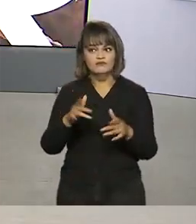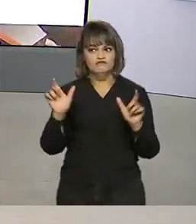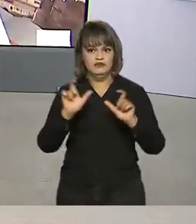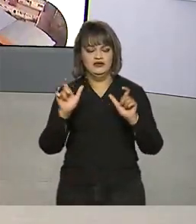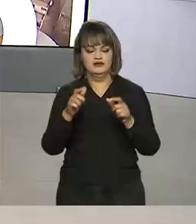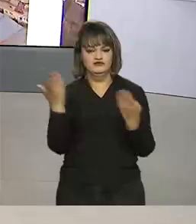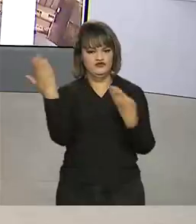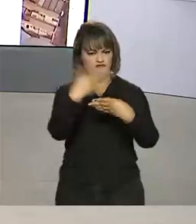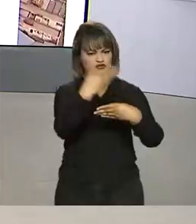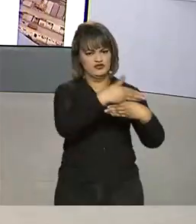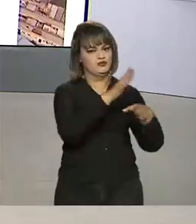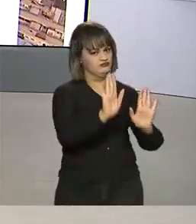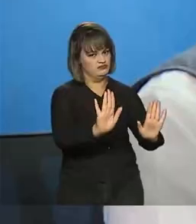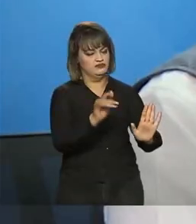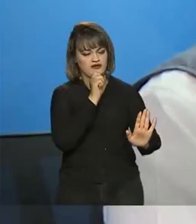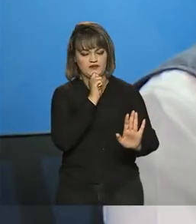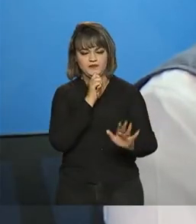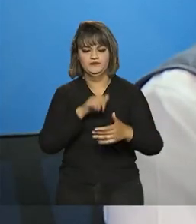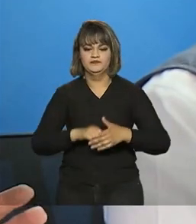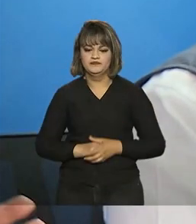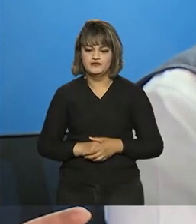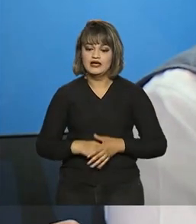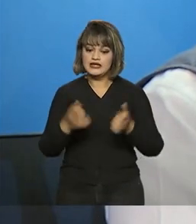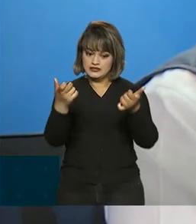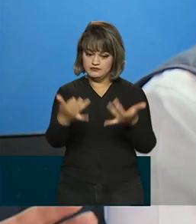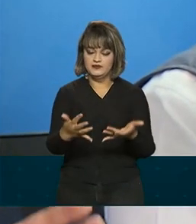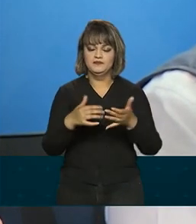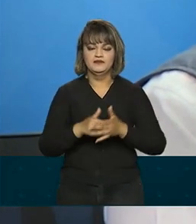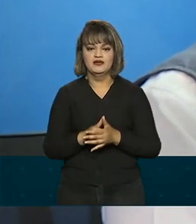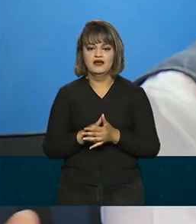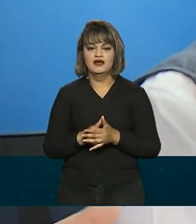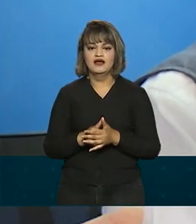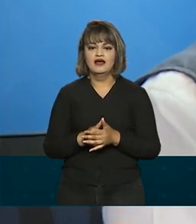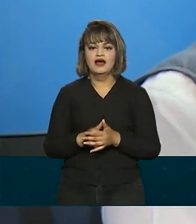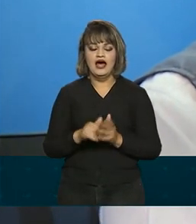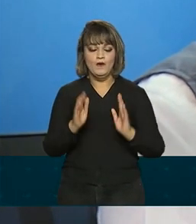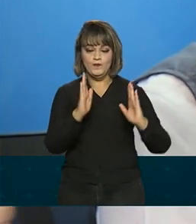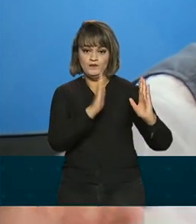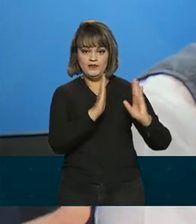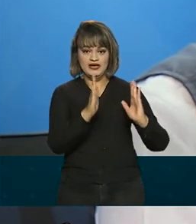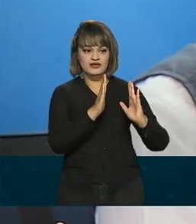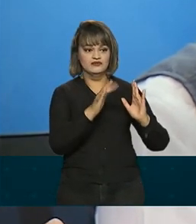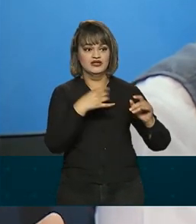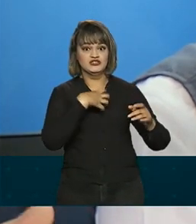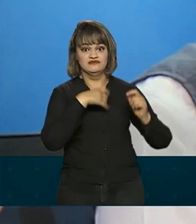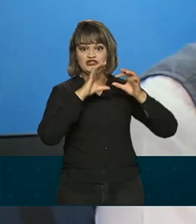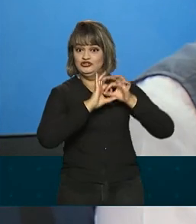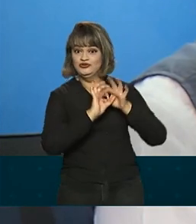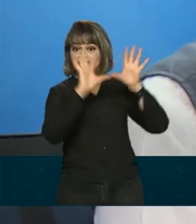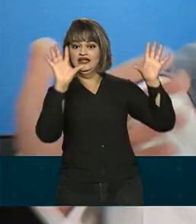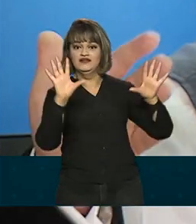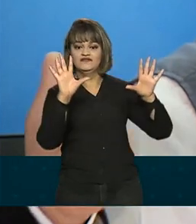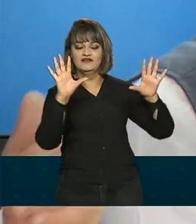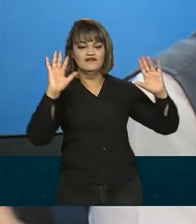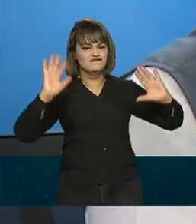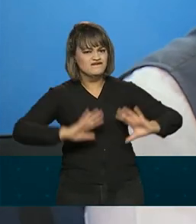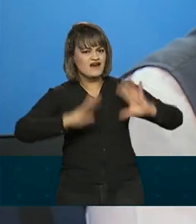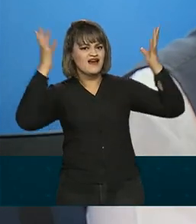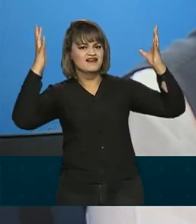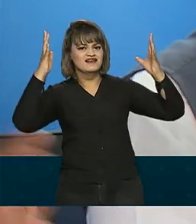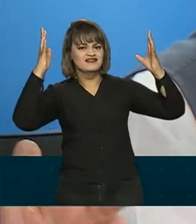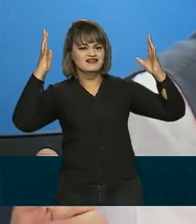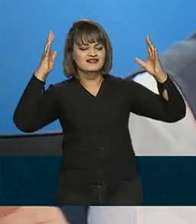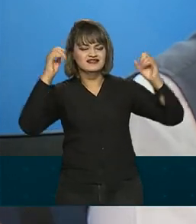momento de um fechamento total. Não podemos sair de uma situação libertária, de festas,